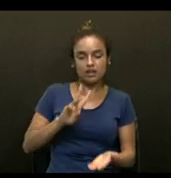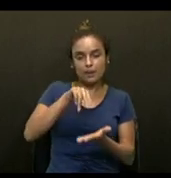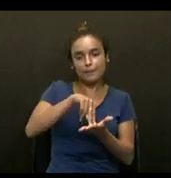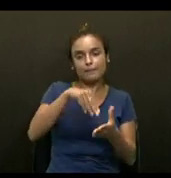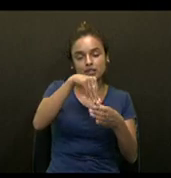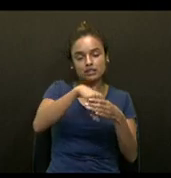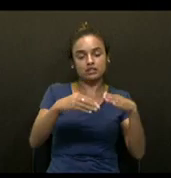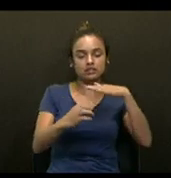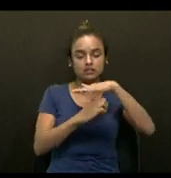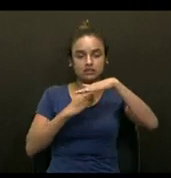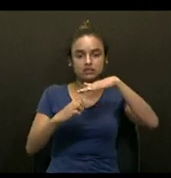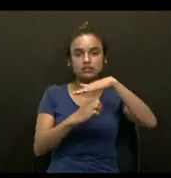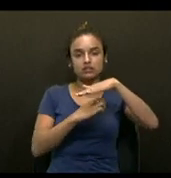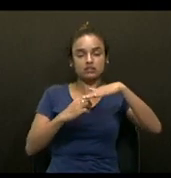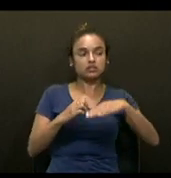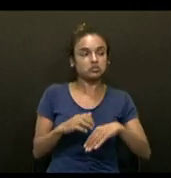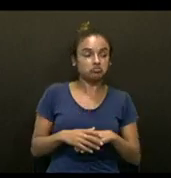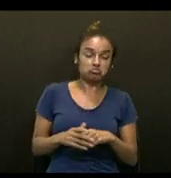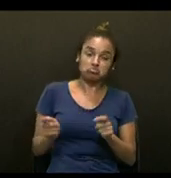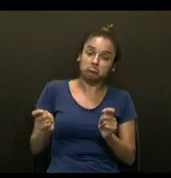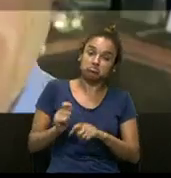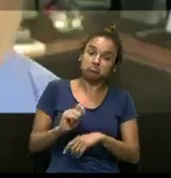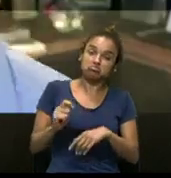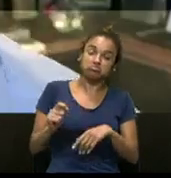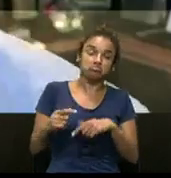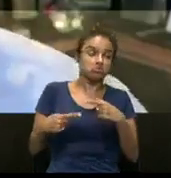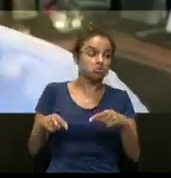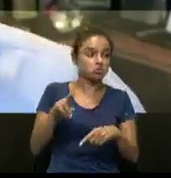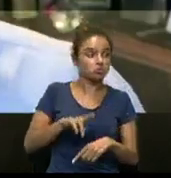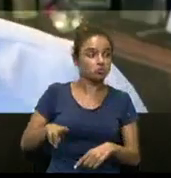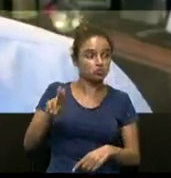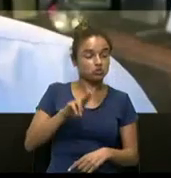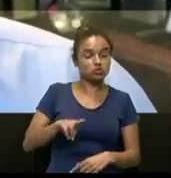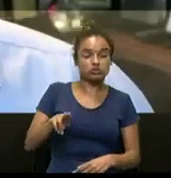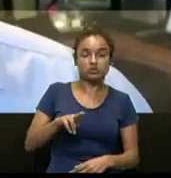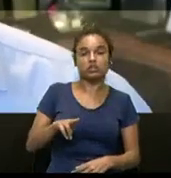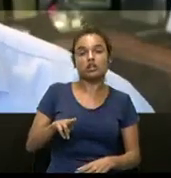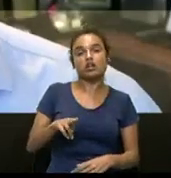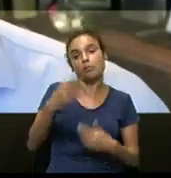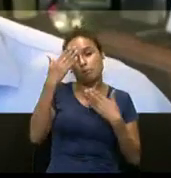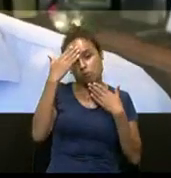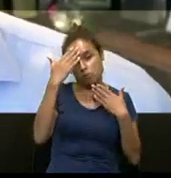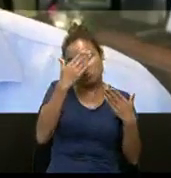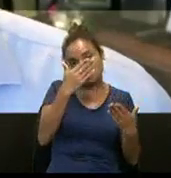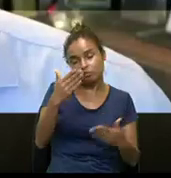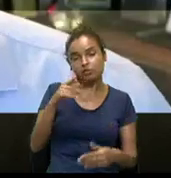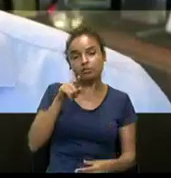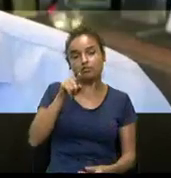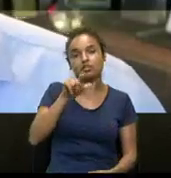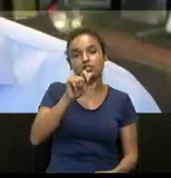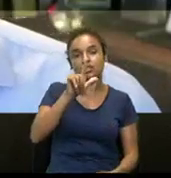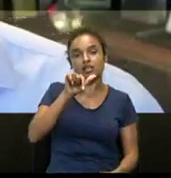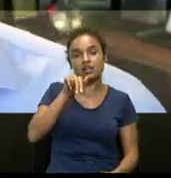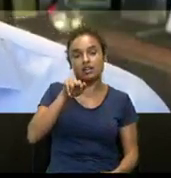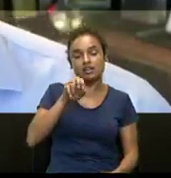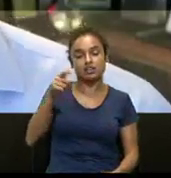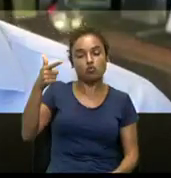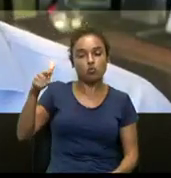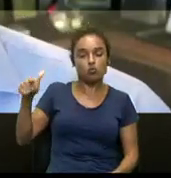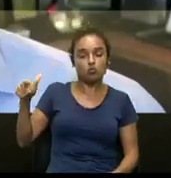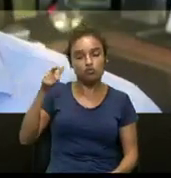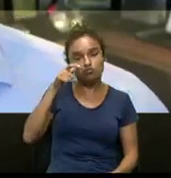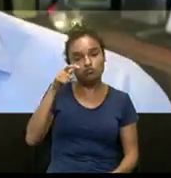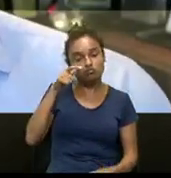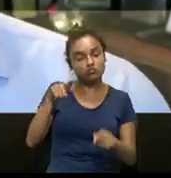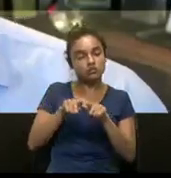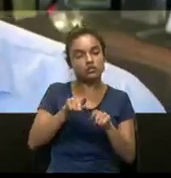que trabalham com Bitcoin? Muito obrigada desde já. Para a Aline e para todos aqueles que estão interessados em saber um pouco mais sobre Bitcoin, vamos entender um pouquinho